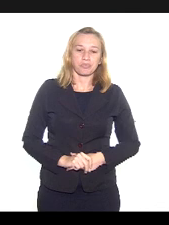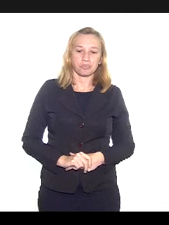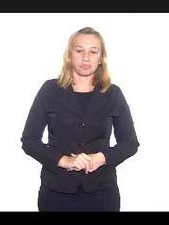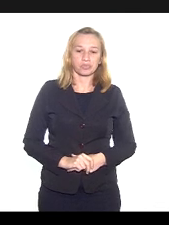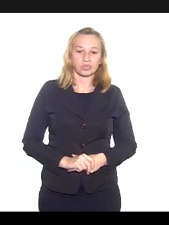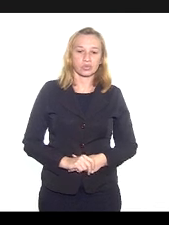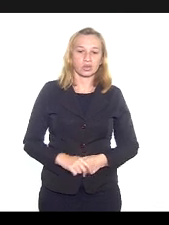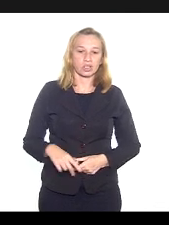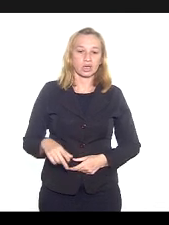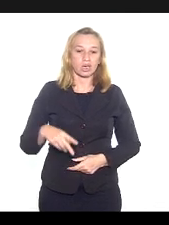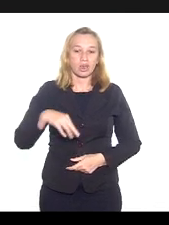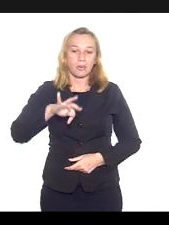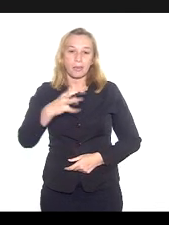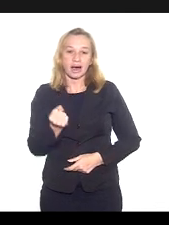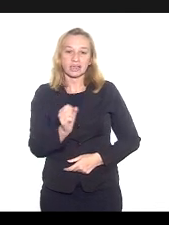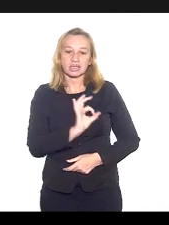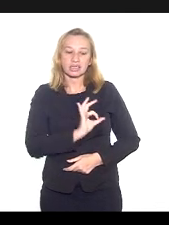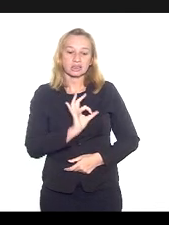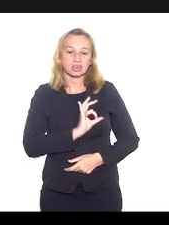Marta, seu áudio fechou.